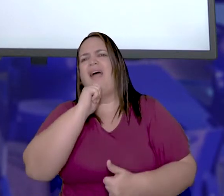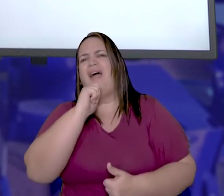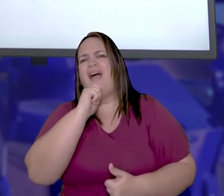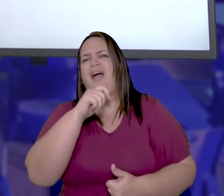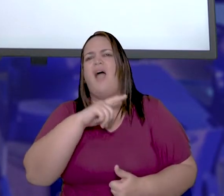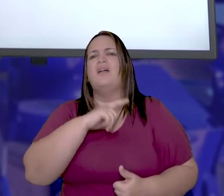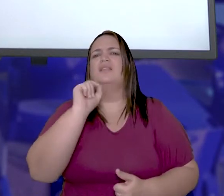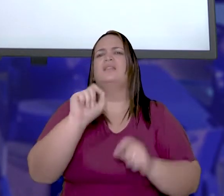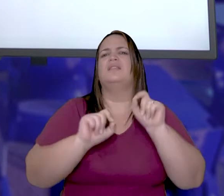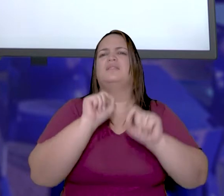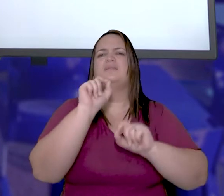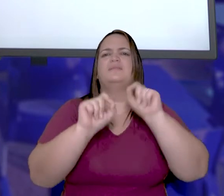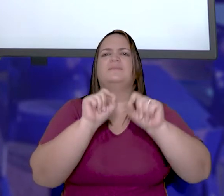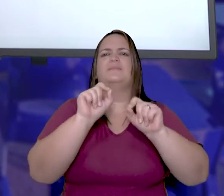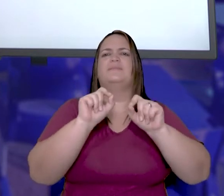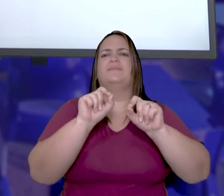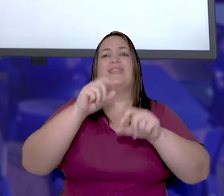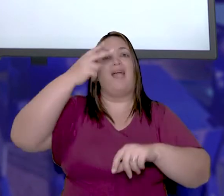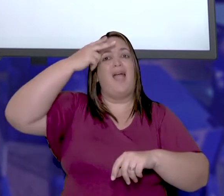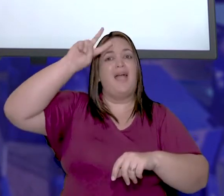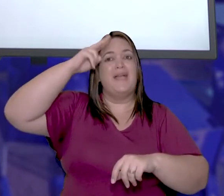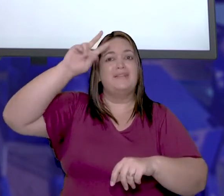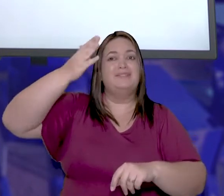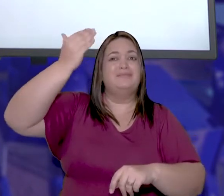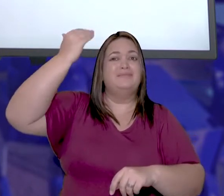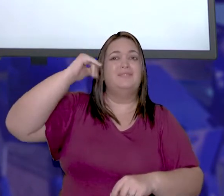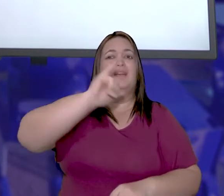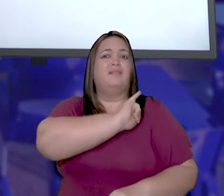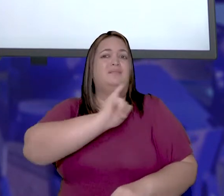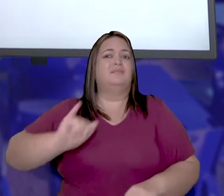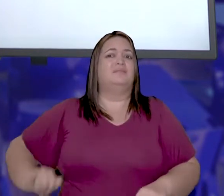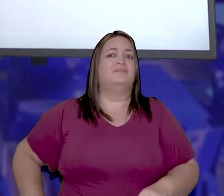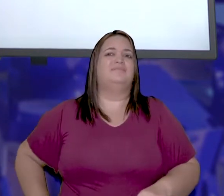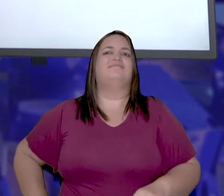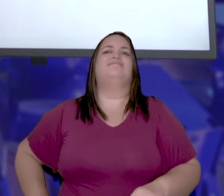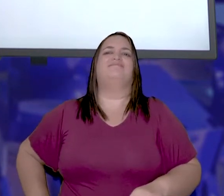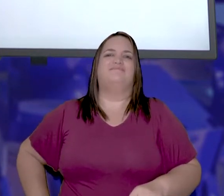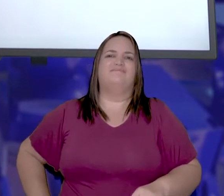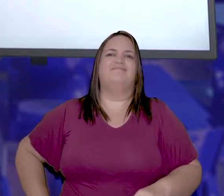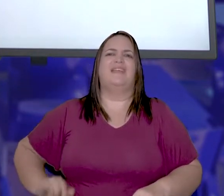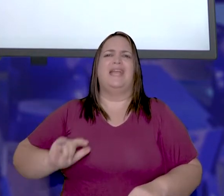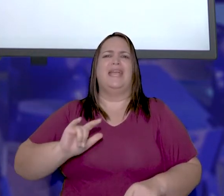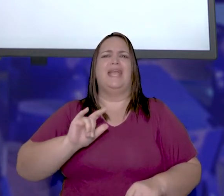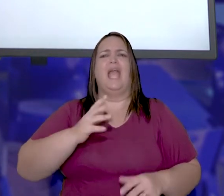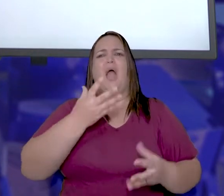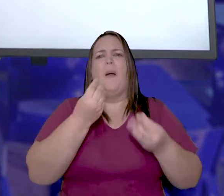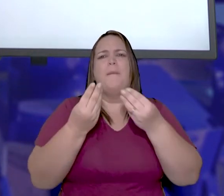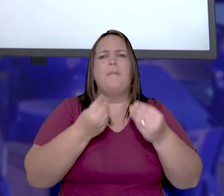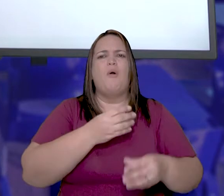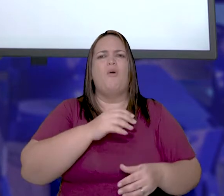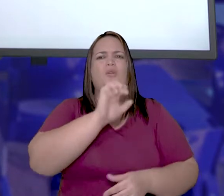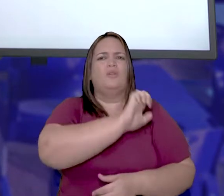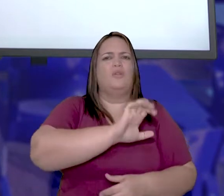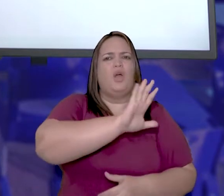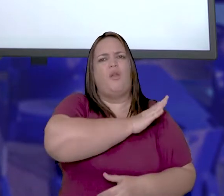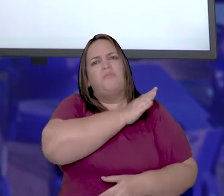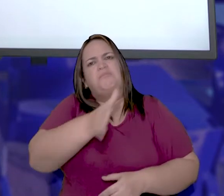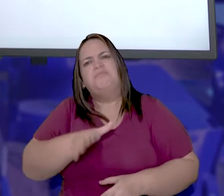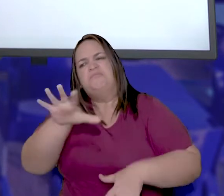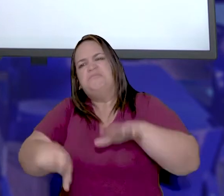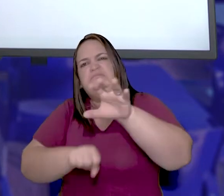São fronteiras que ainda carregam dentro da sua formação a história